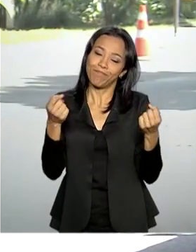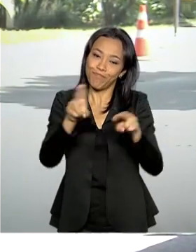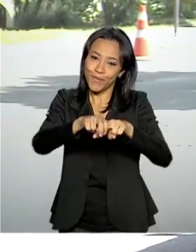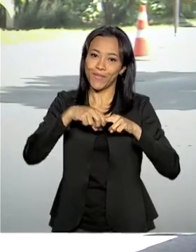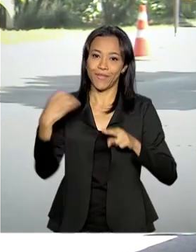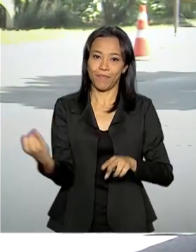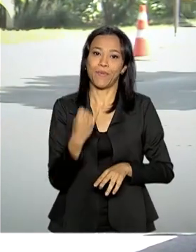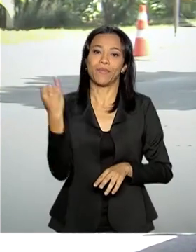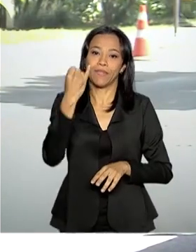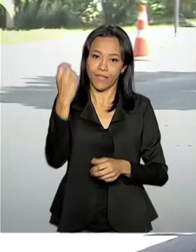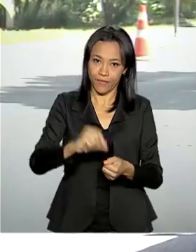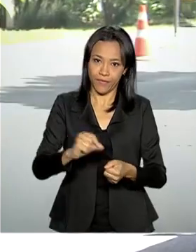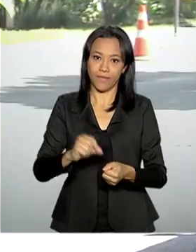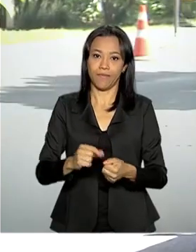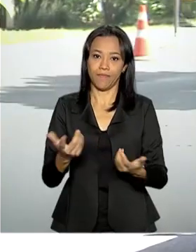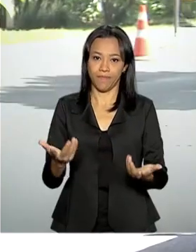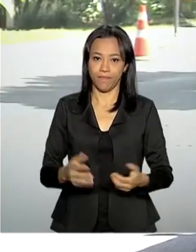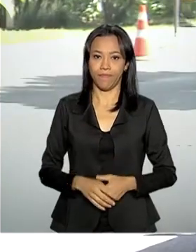a mudança.